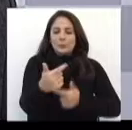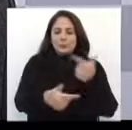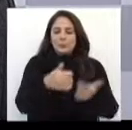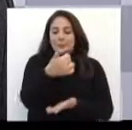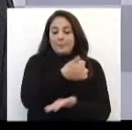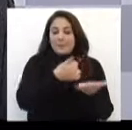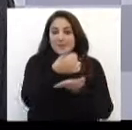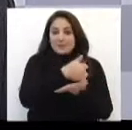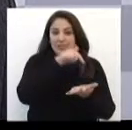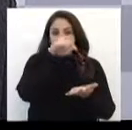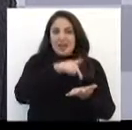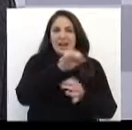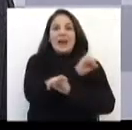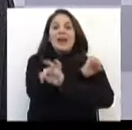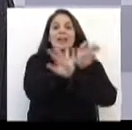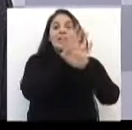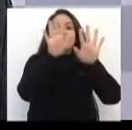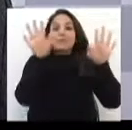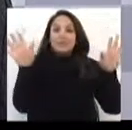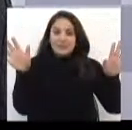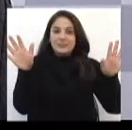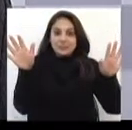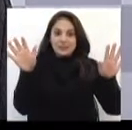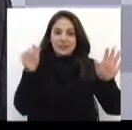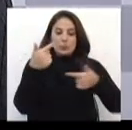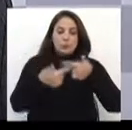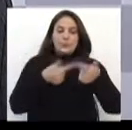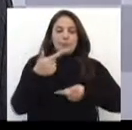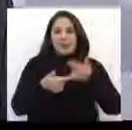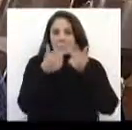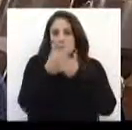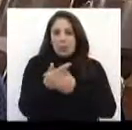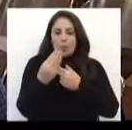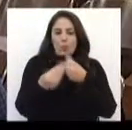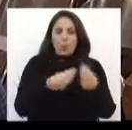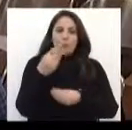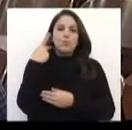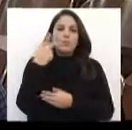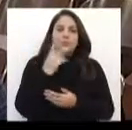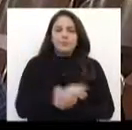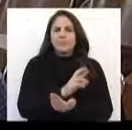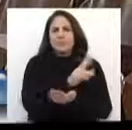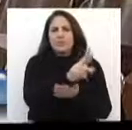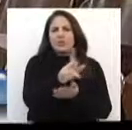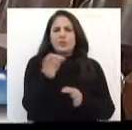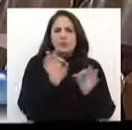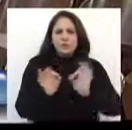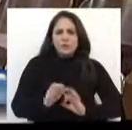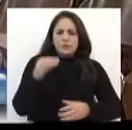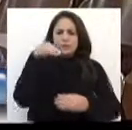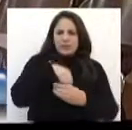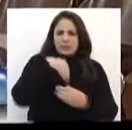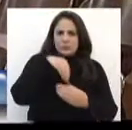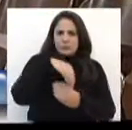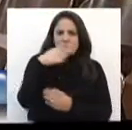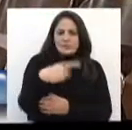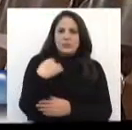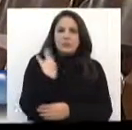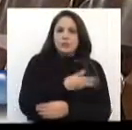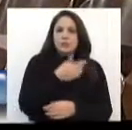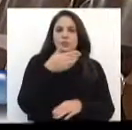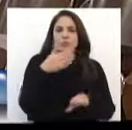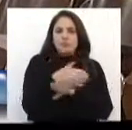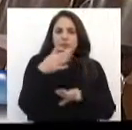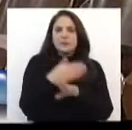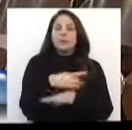na serenidade e seriedade do trabalho como legislador. Vários projetos que tramitaram na Casa, onde a gente teve participação,